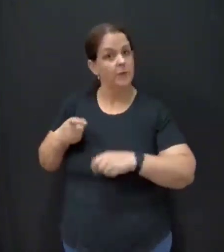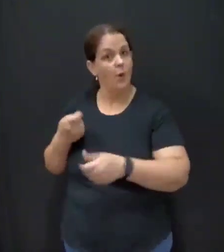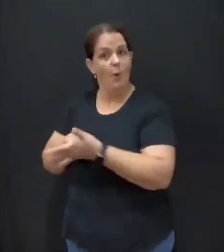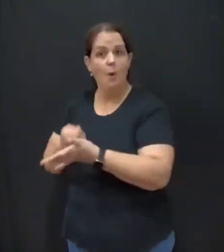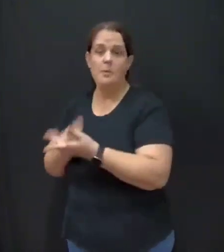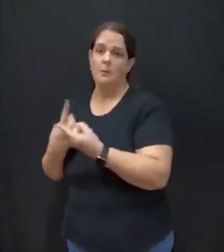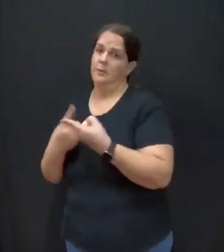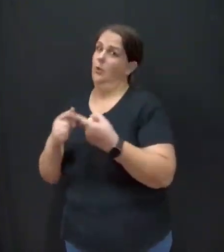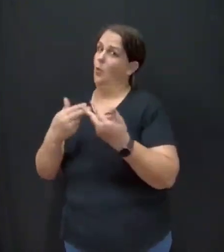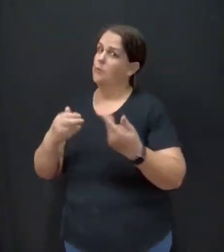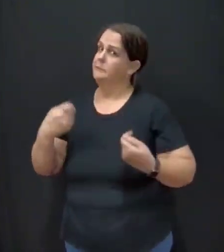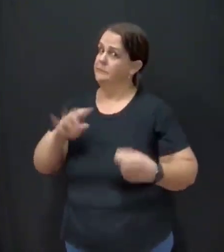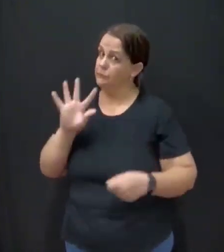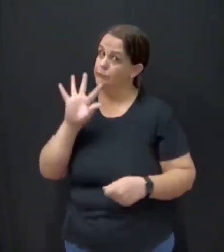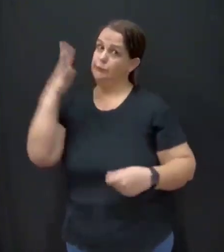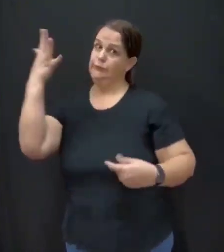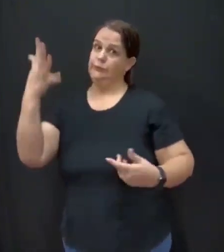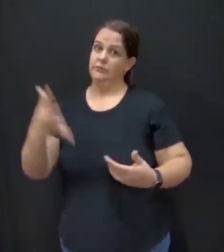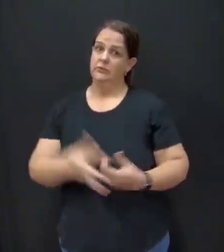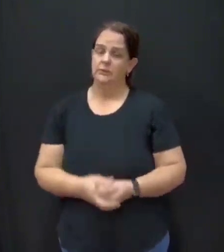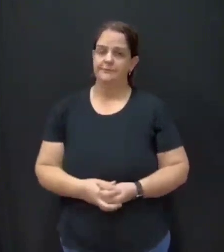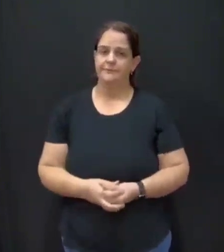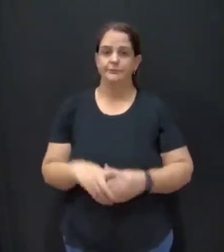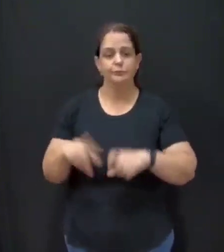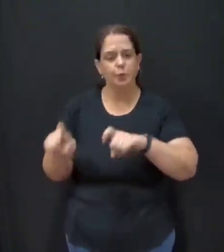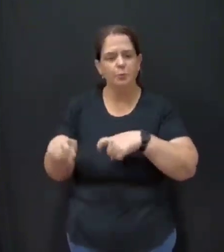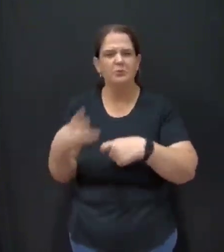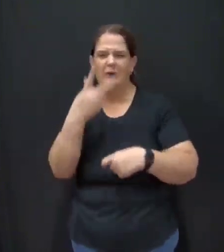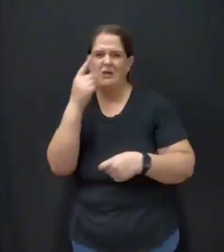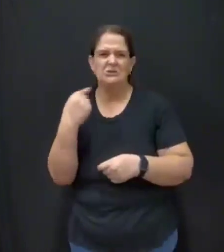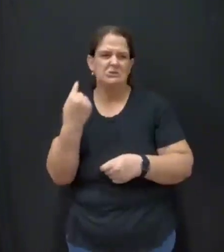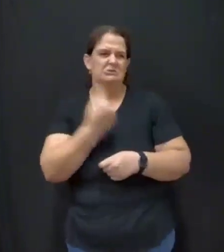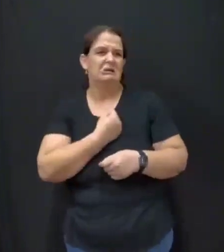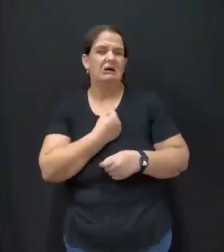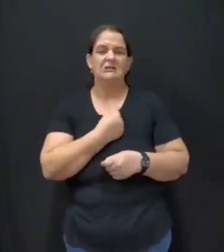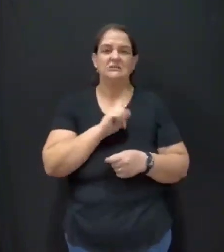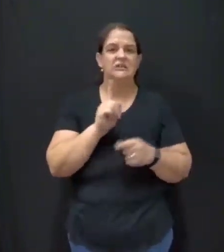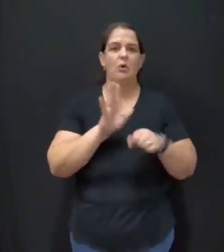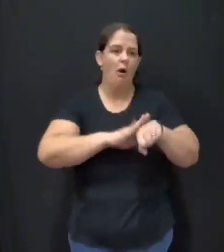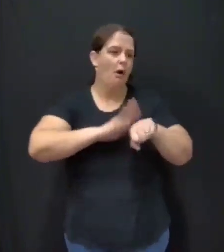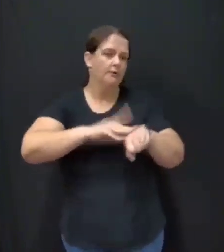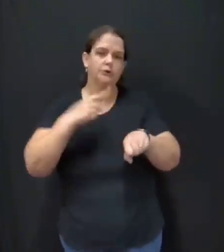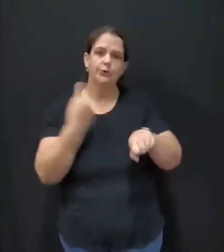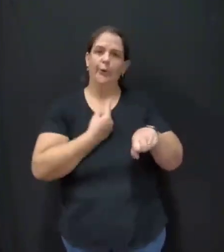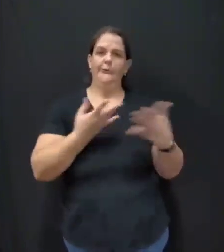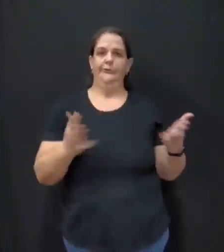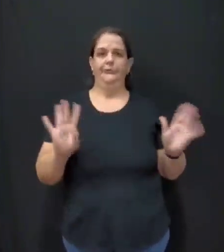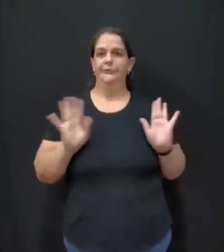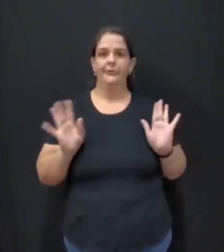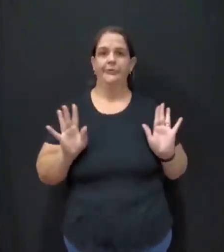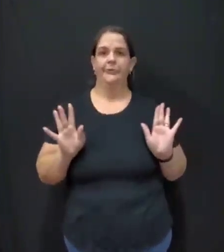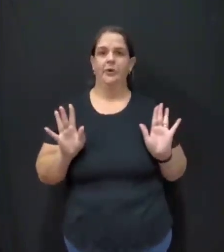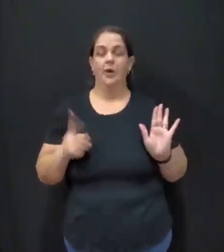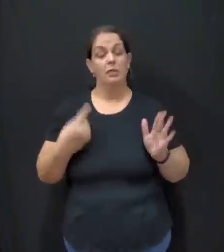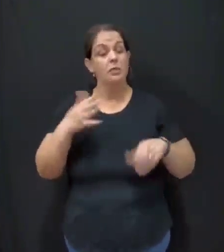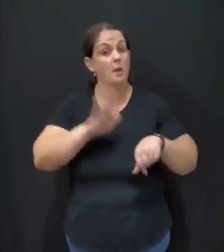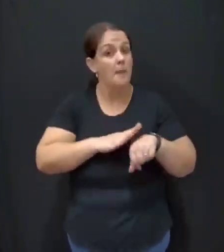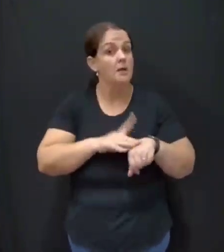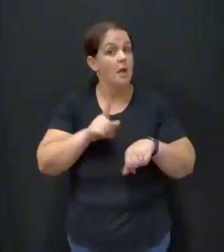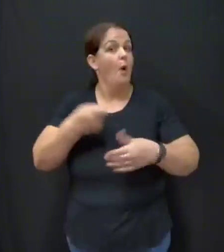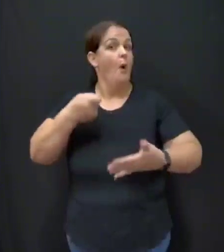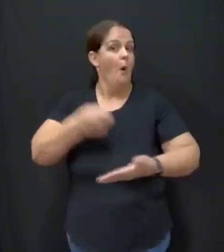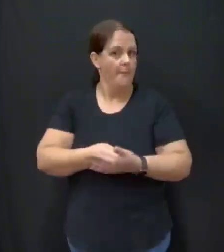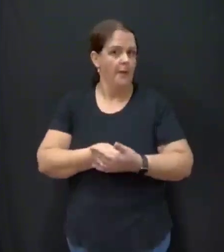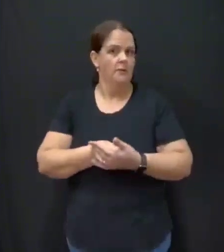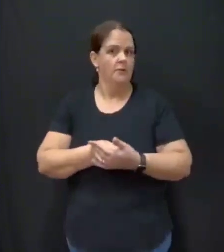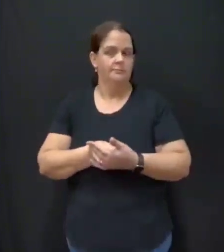porque a coisa tem que acontecer. Os produtores, acho que a gente não faz a nossa parte. A nossa parte é cobrar. Aí a